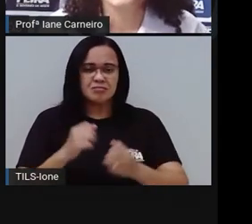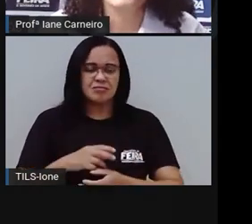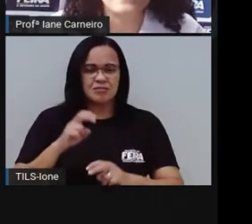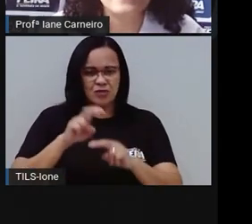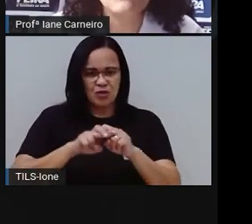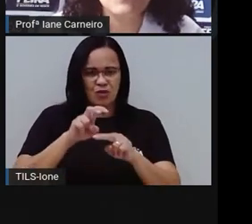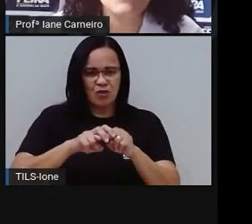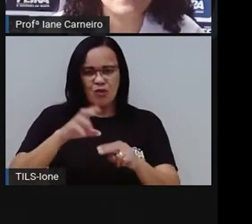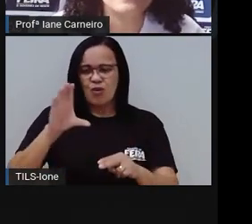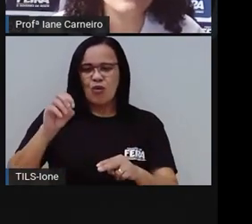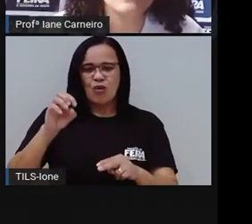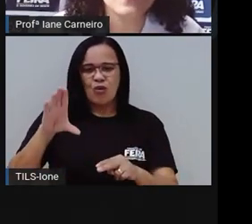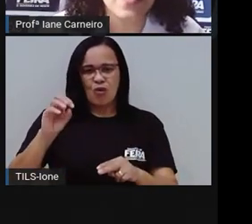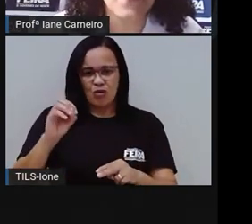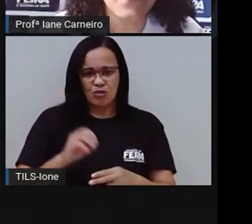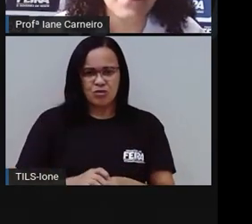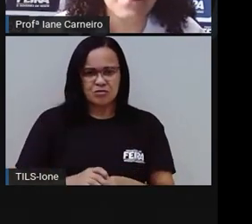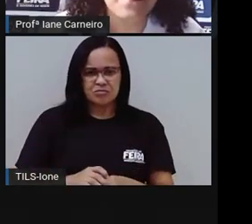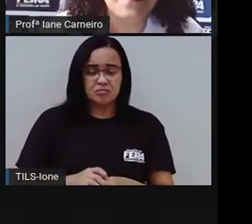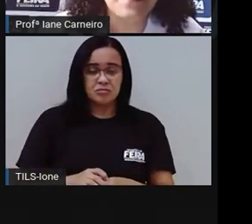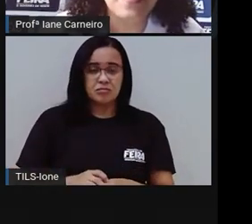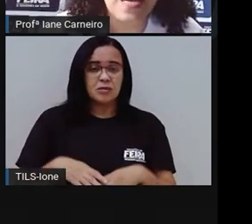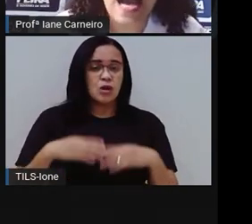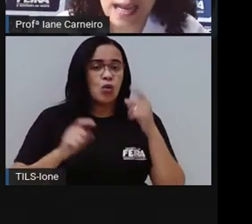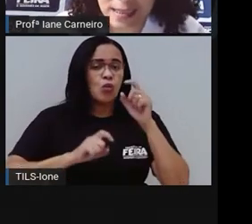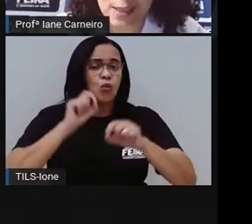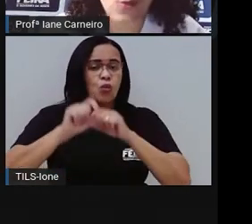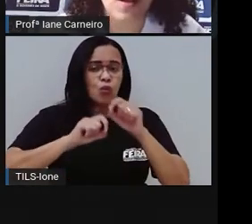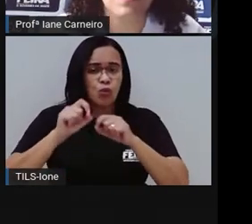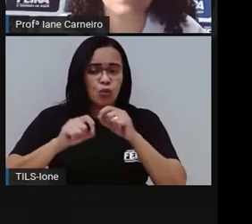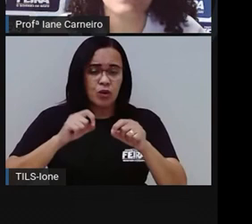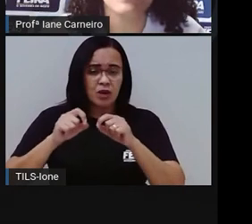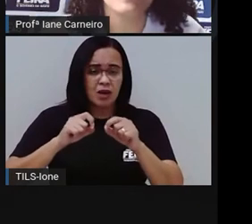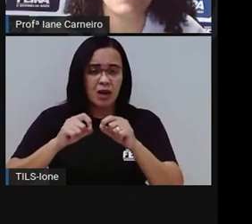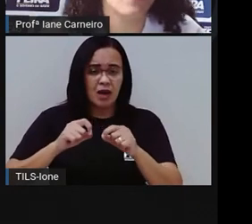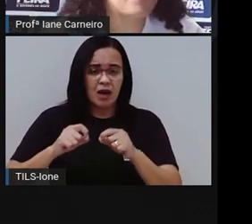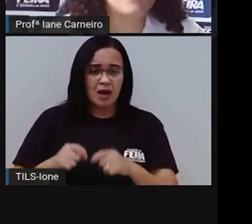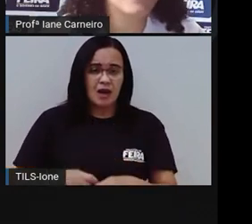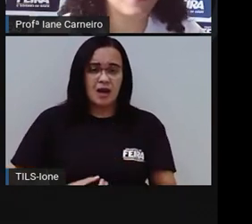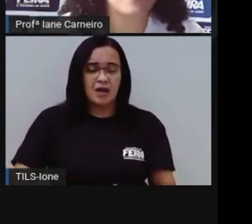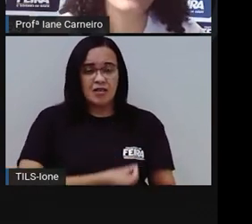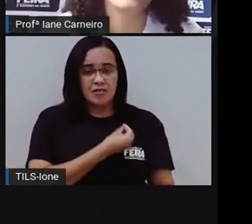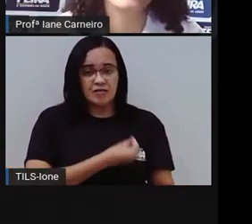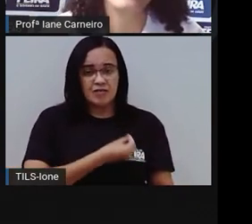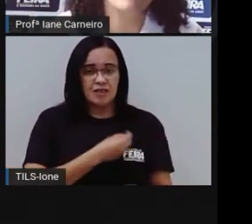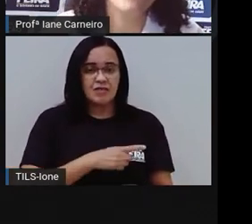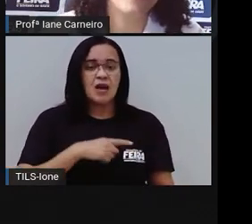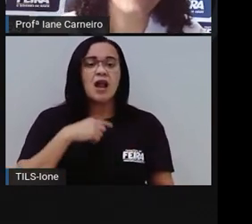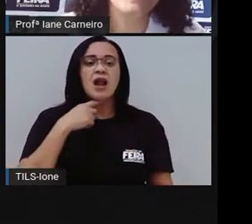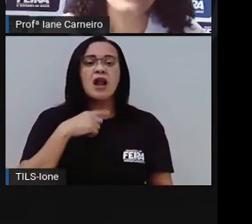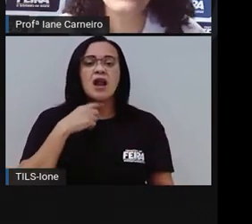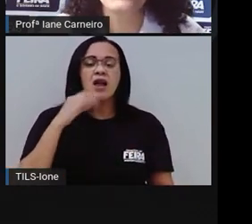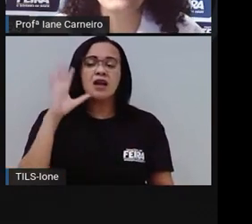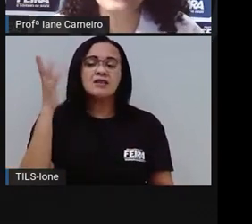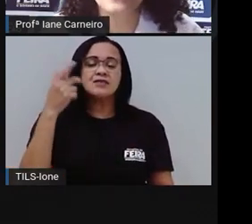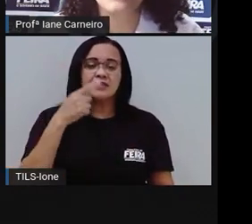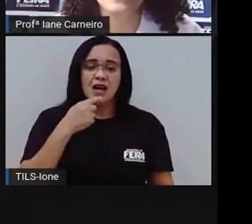O que é que vive batendo no céu? A língua. Acabou de falar, no céu da boca.